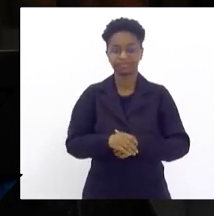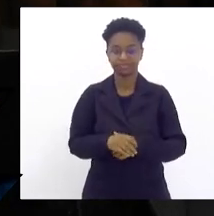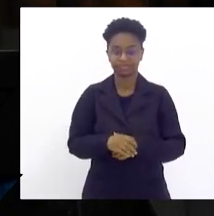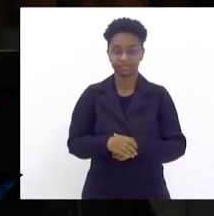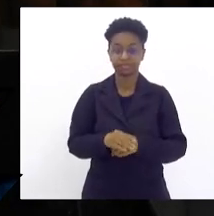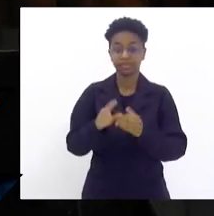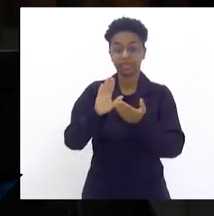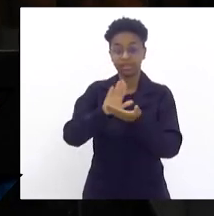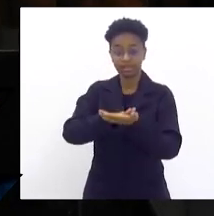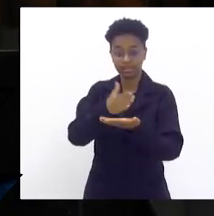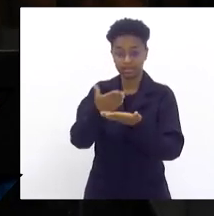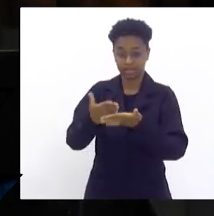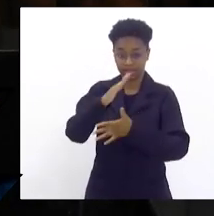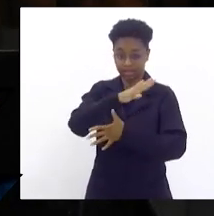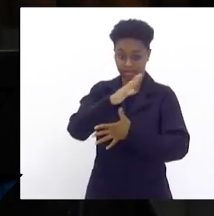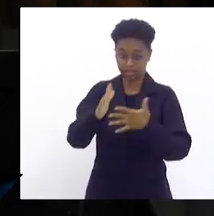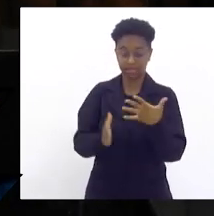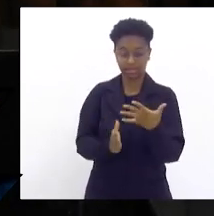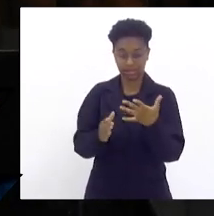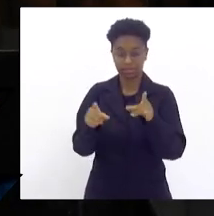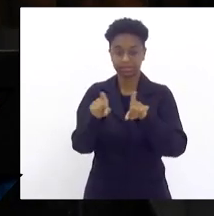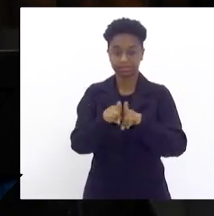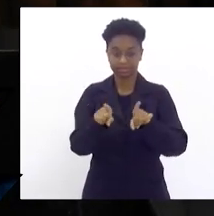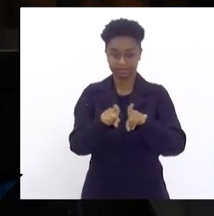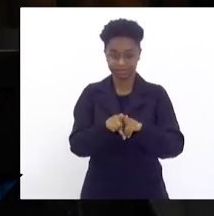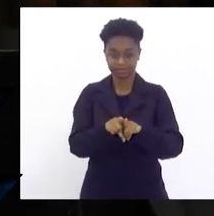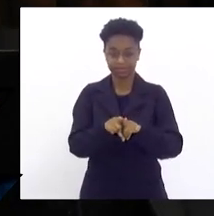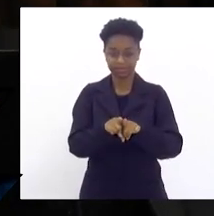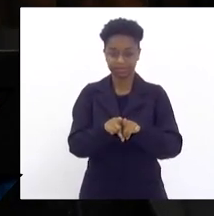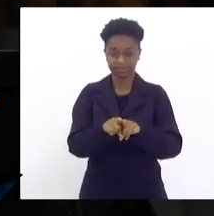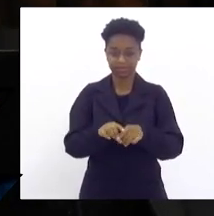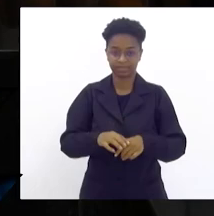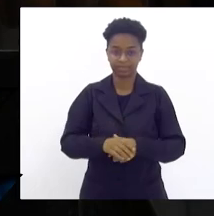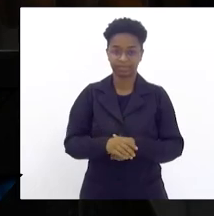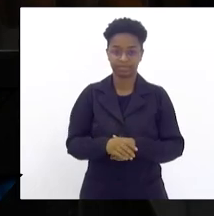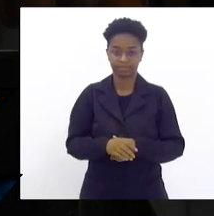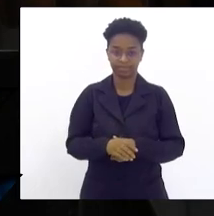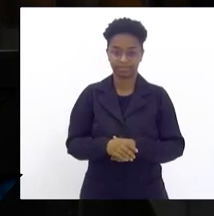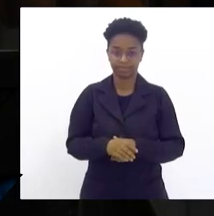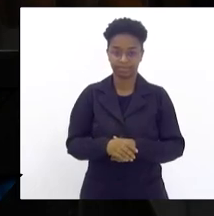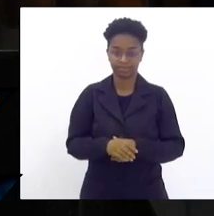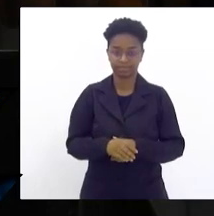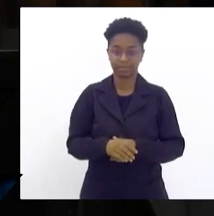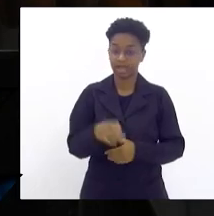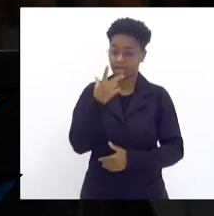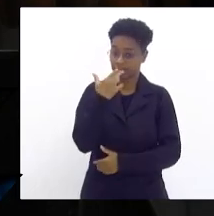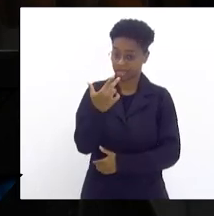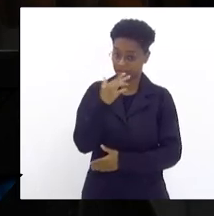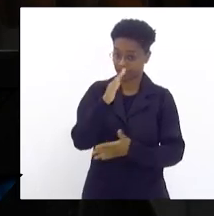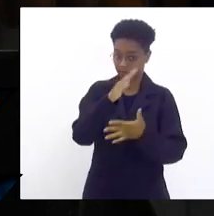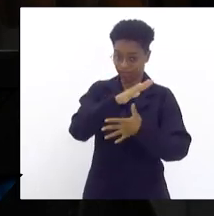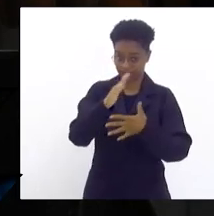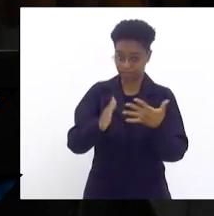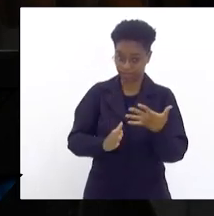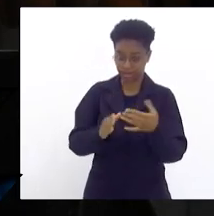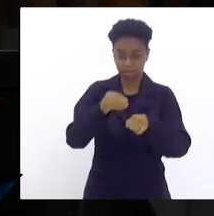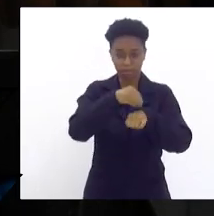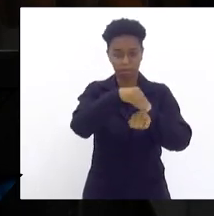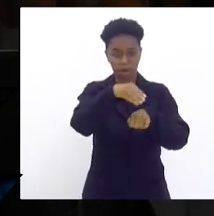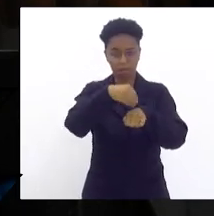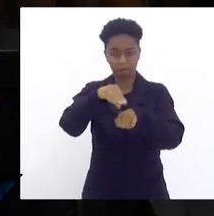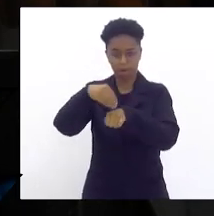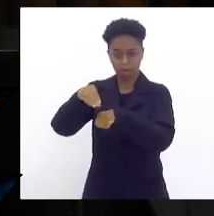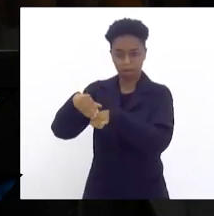a senhora intérprete da linguagem de Libras, da língua de Libras, que leva a nossa voz